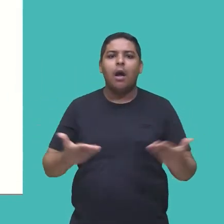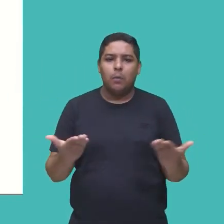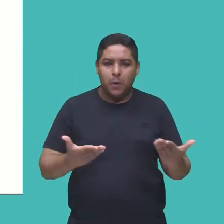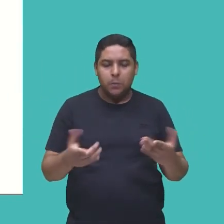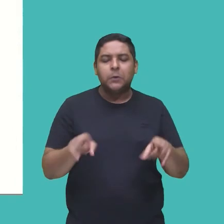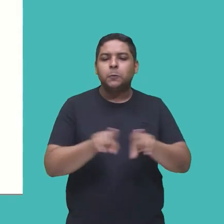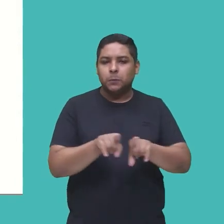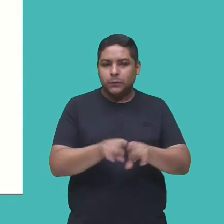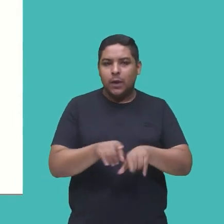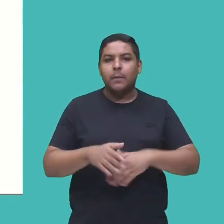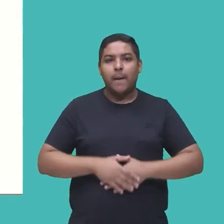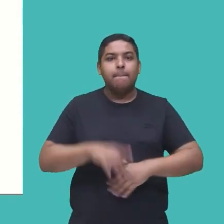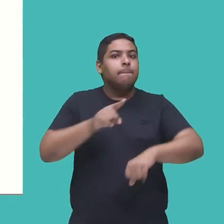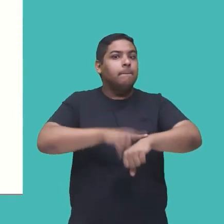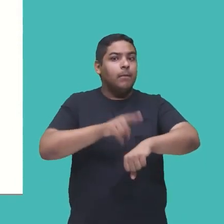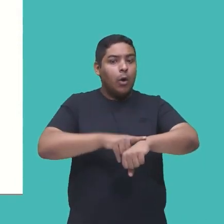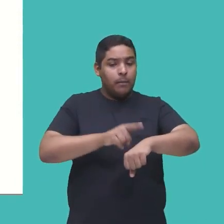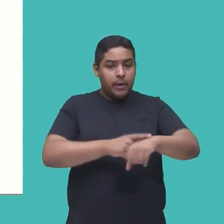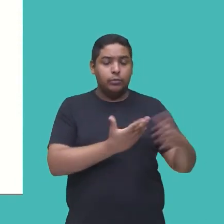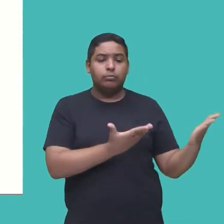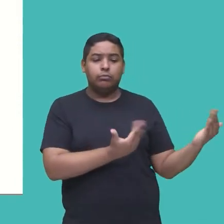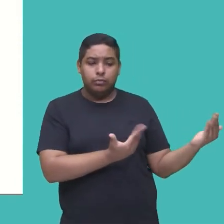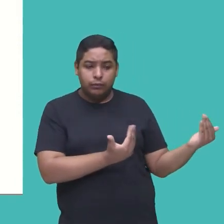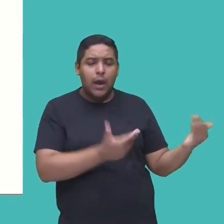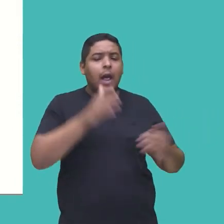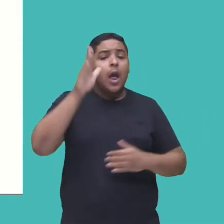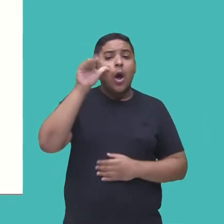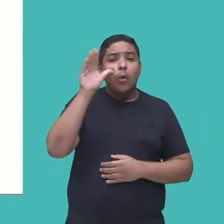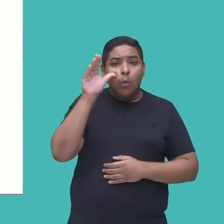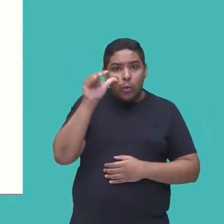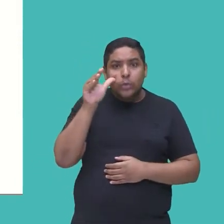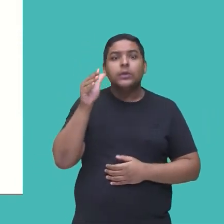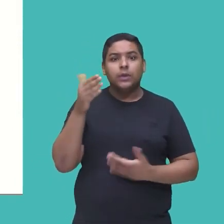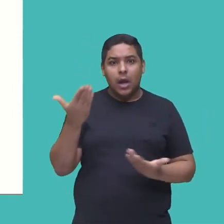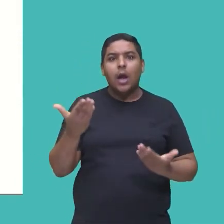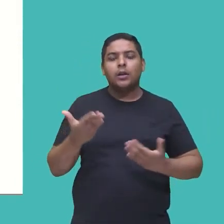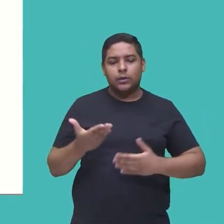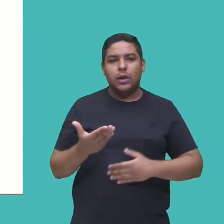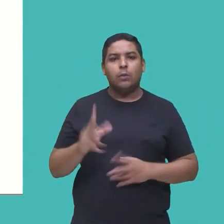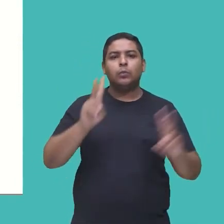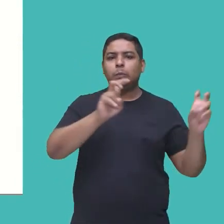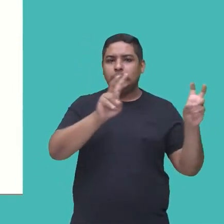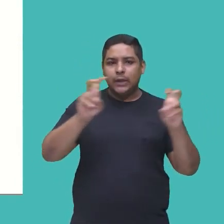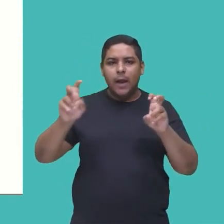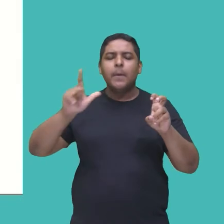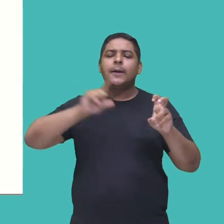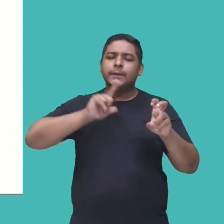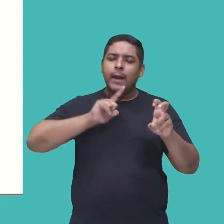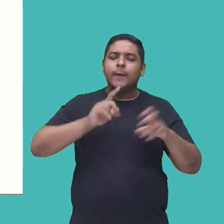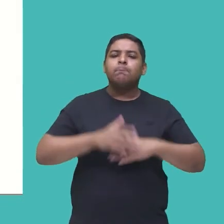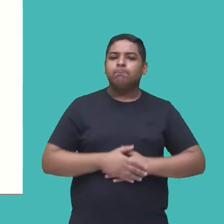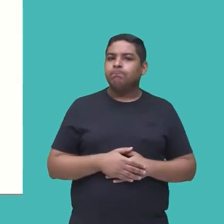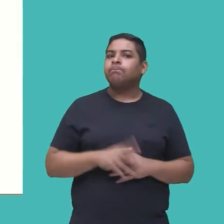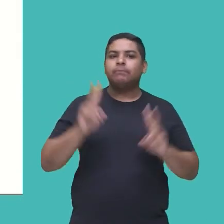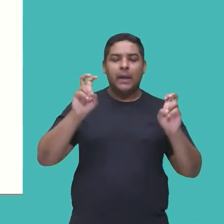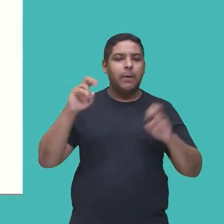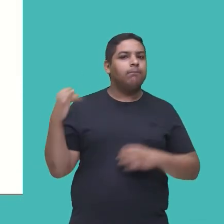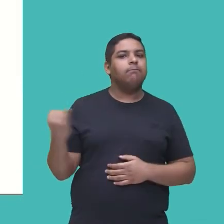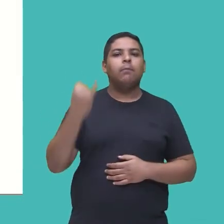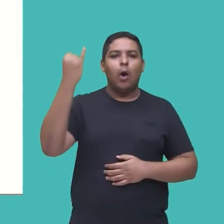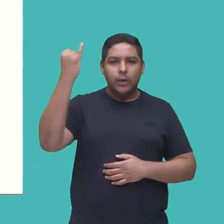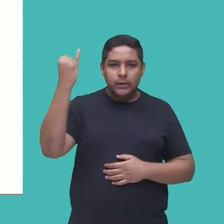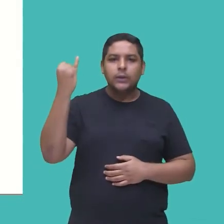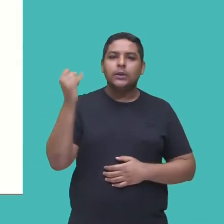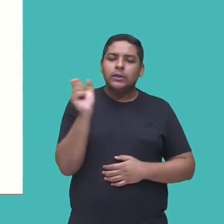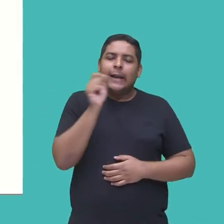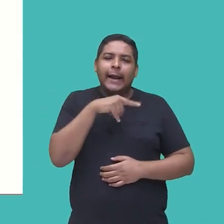naquele momento da adolescência, que tem curiosidade sobre alguns temas, mas ela traz ali de uma maneira irreverente, essa diversidade